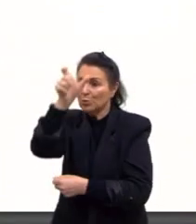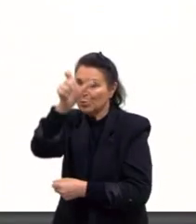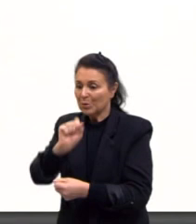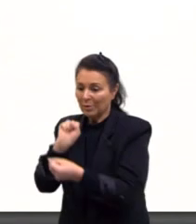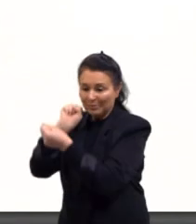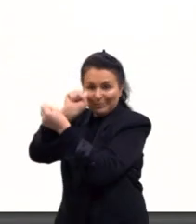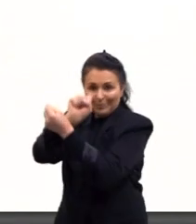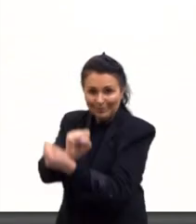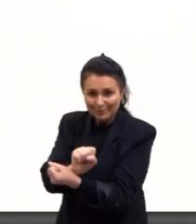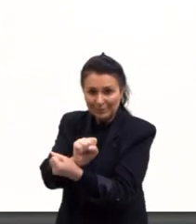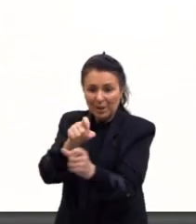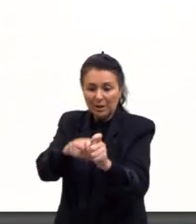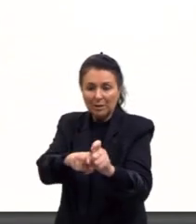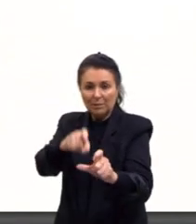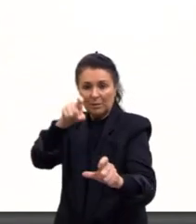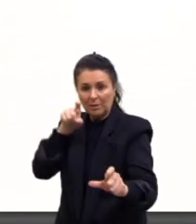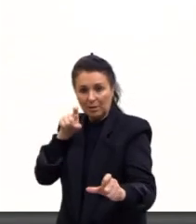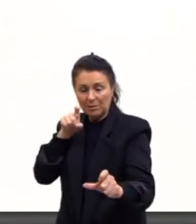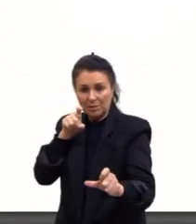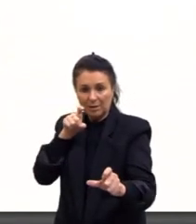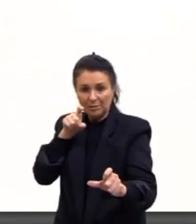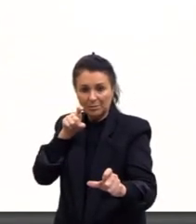país feita por escravizados.